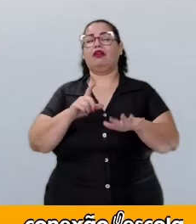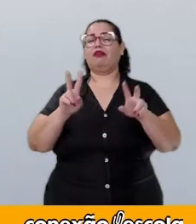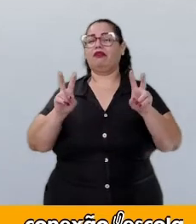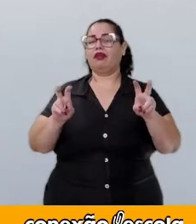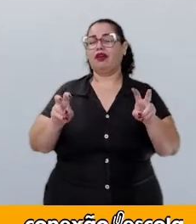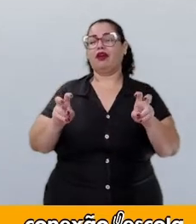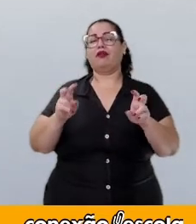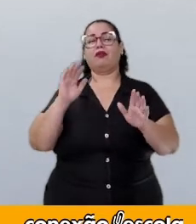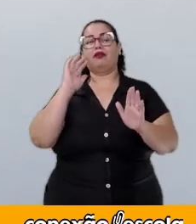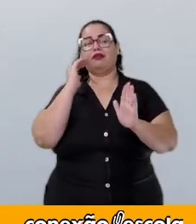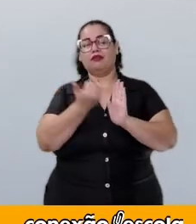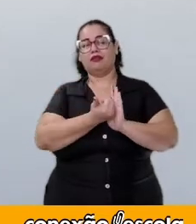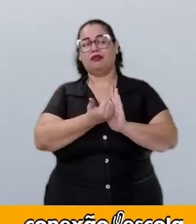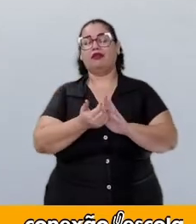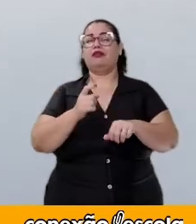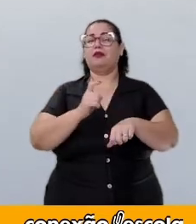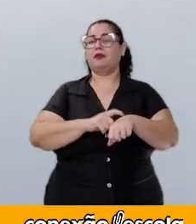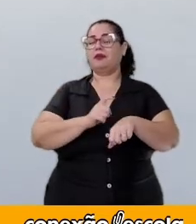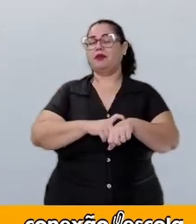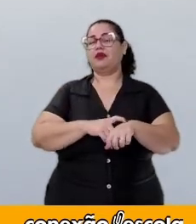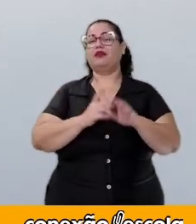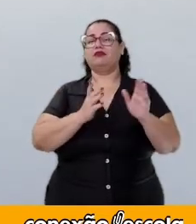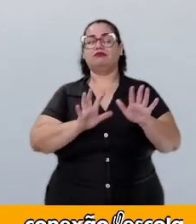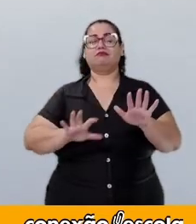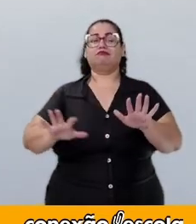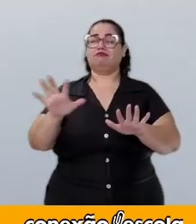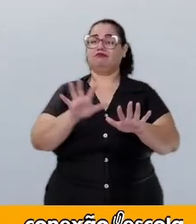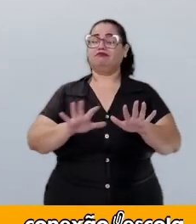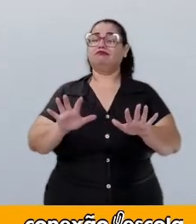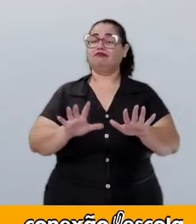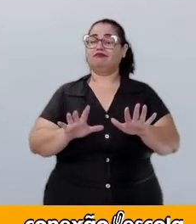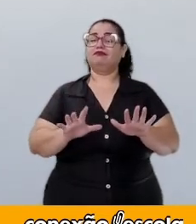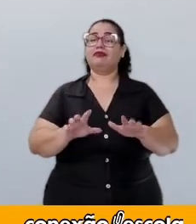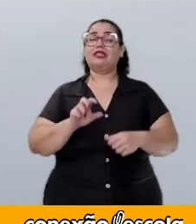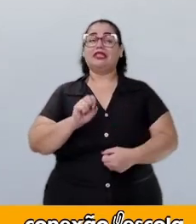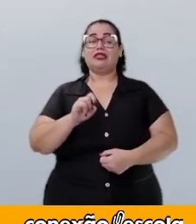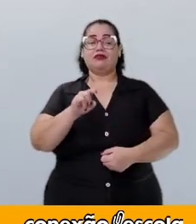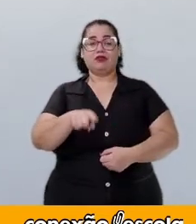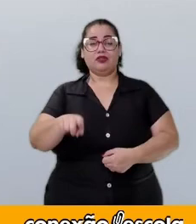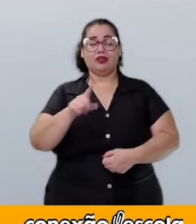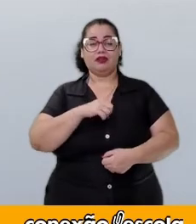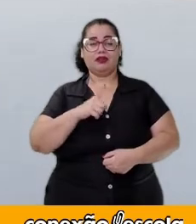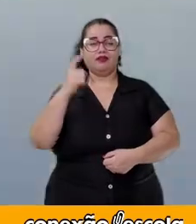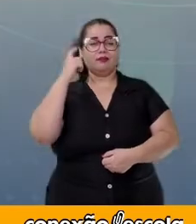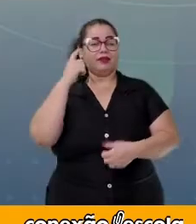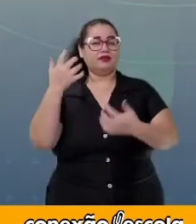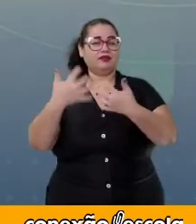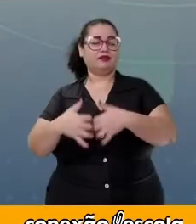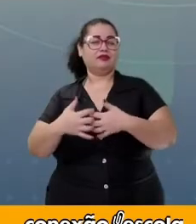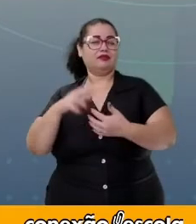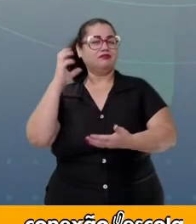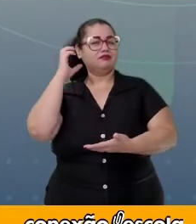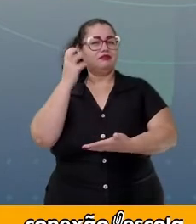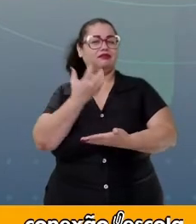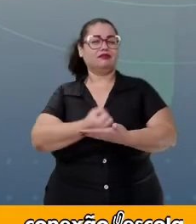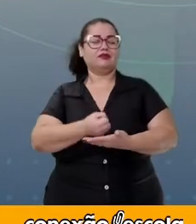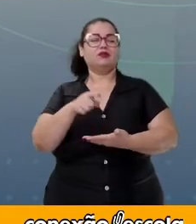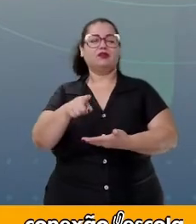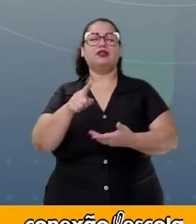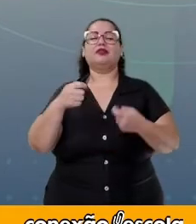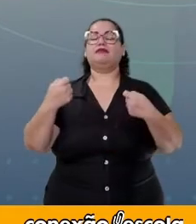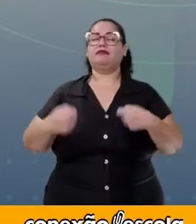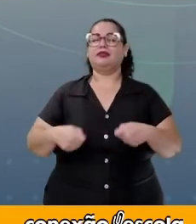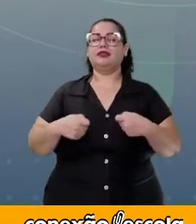determinado tema, em um determinado lugar e espaço. Então, quando você vai pensar em um podcast, você